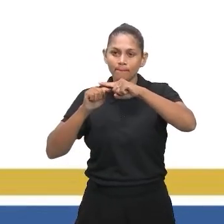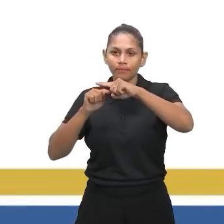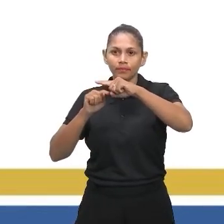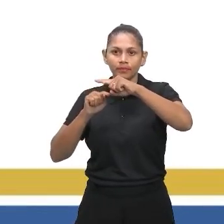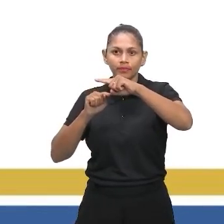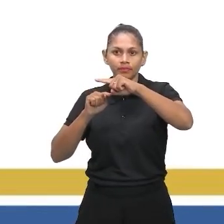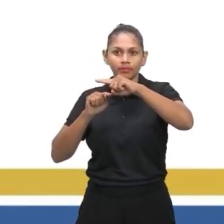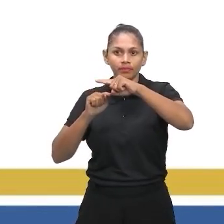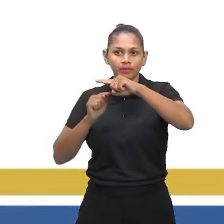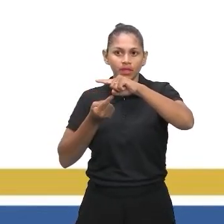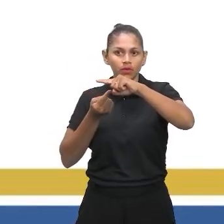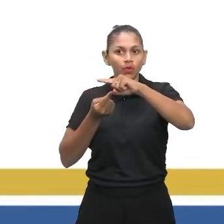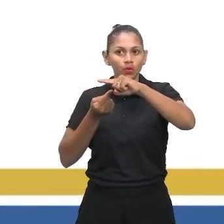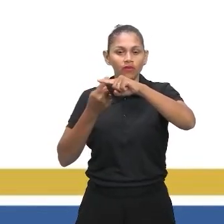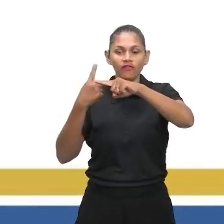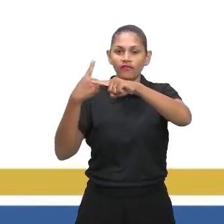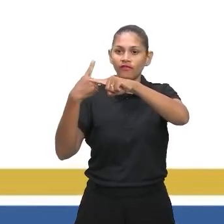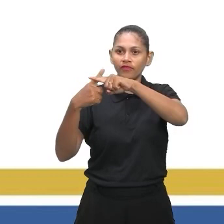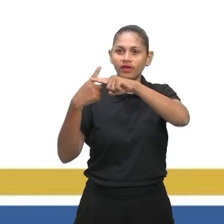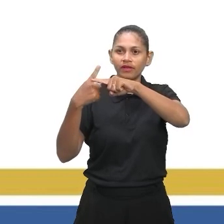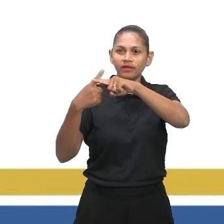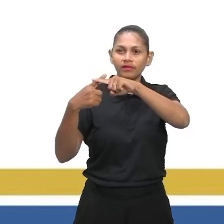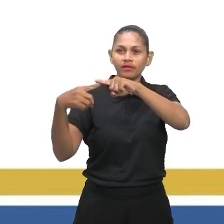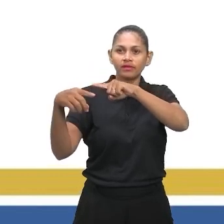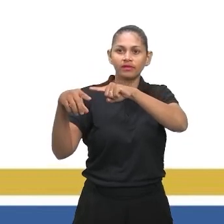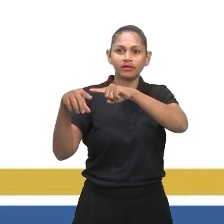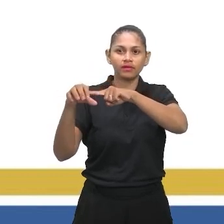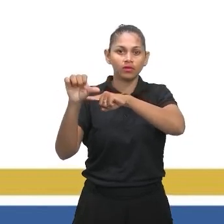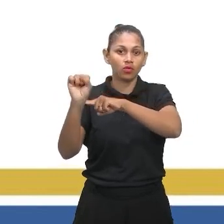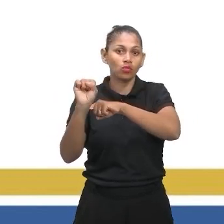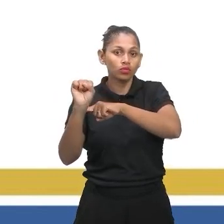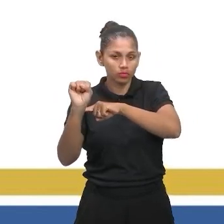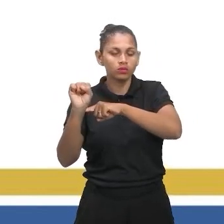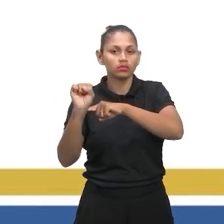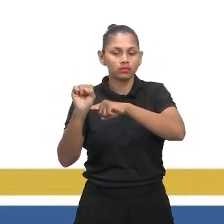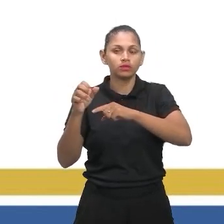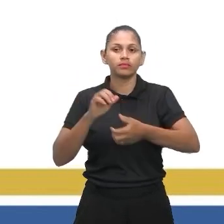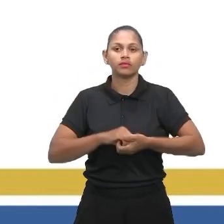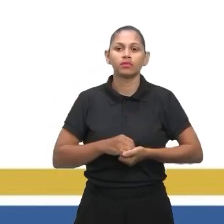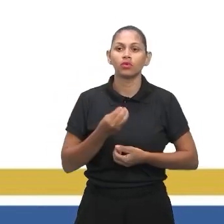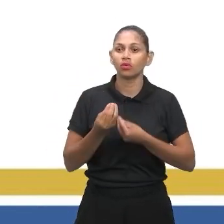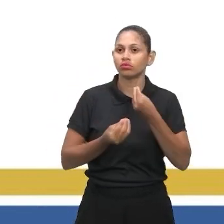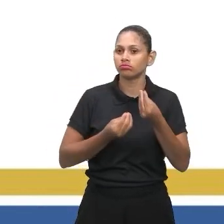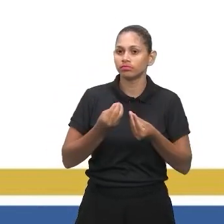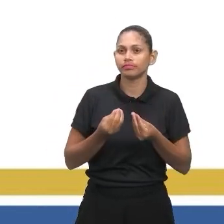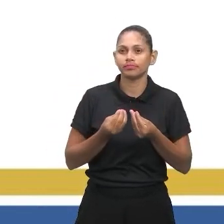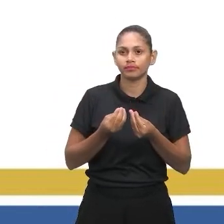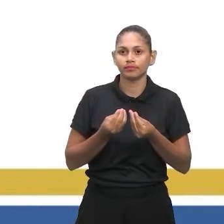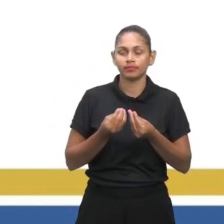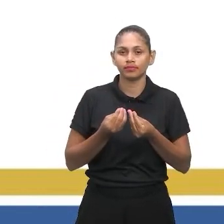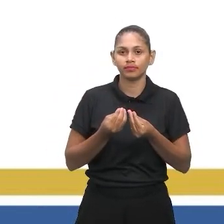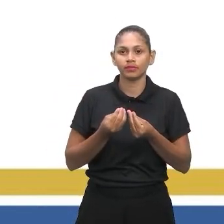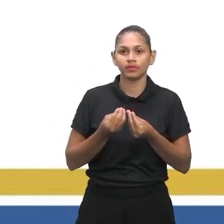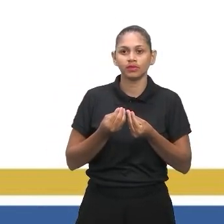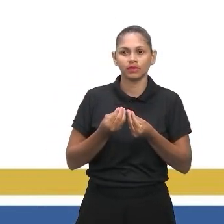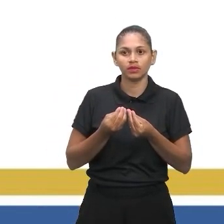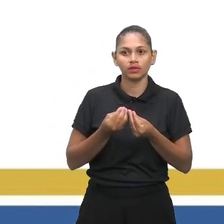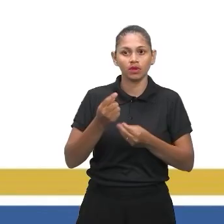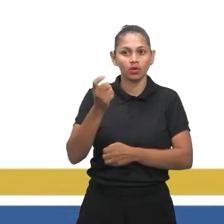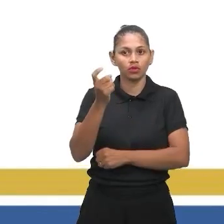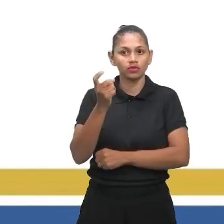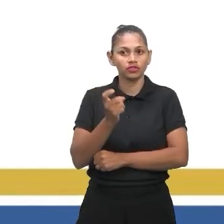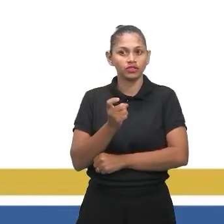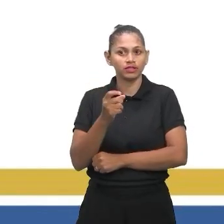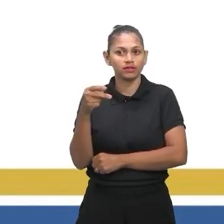dessa praça em metros. Como que eu saio de centímetros para metros? Vamos utilizar quem? Quem? A cagada decimal. ó.